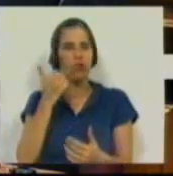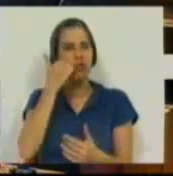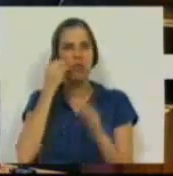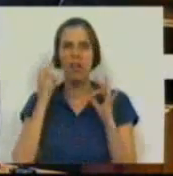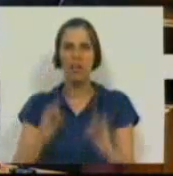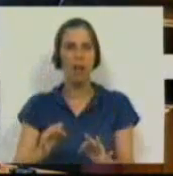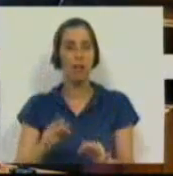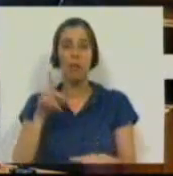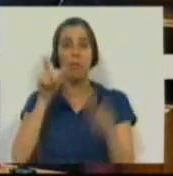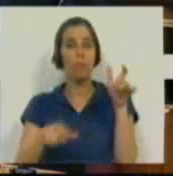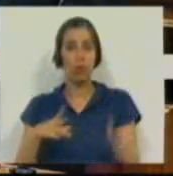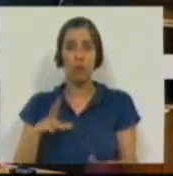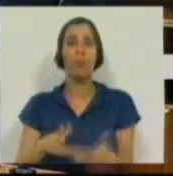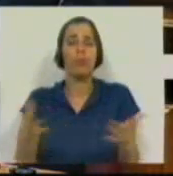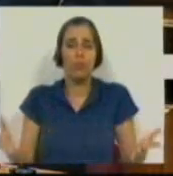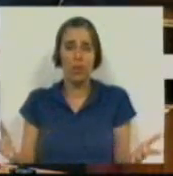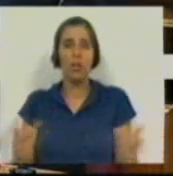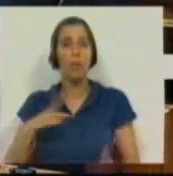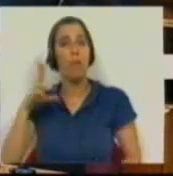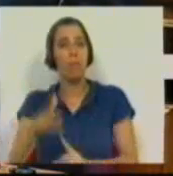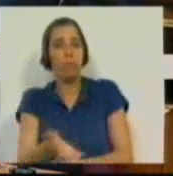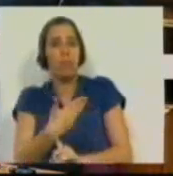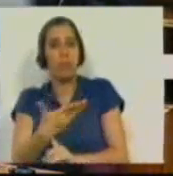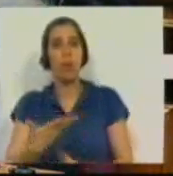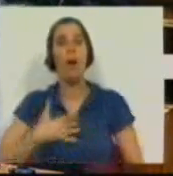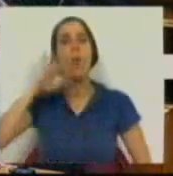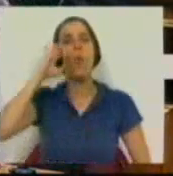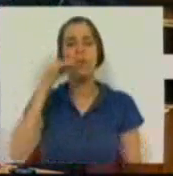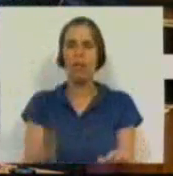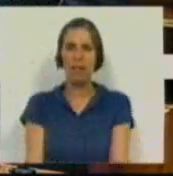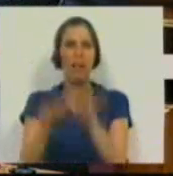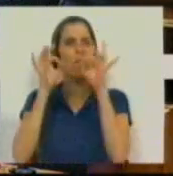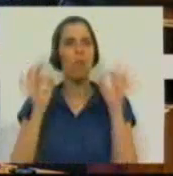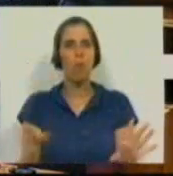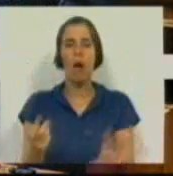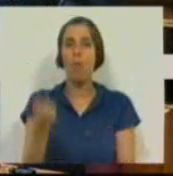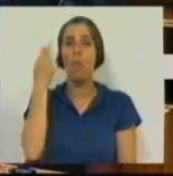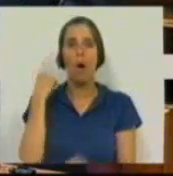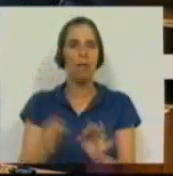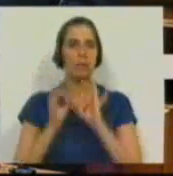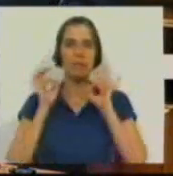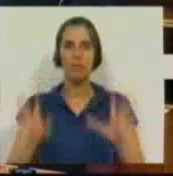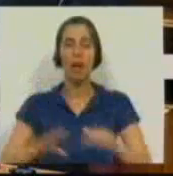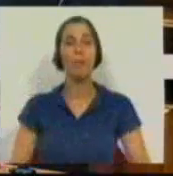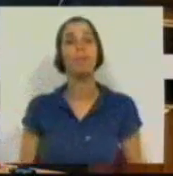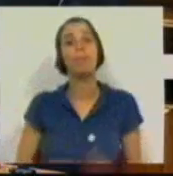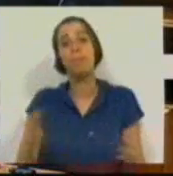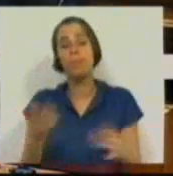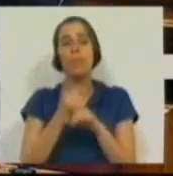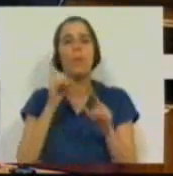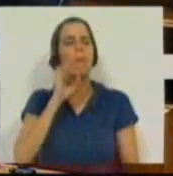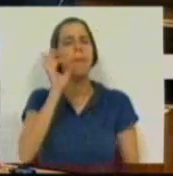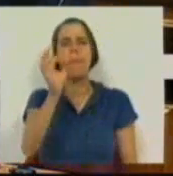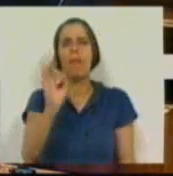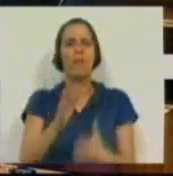para os portugueses e para Portugal. Um déficit igual ao do ano anterior. E, por isso, não